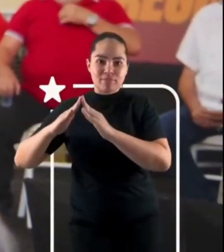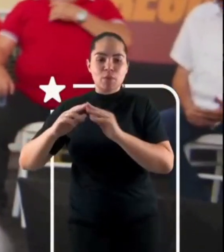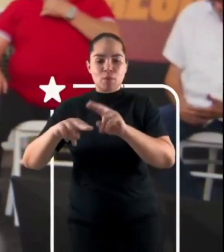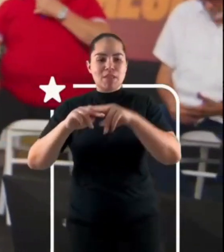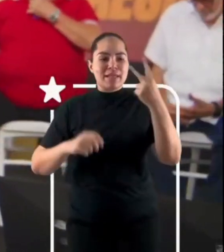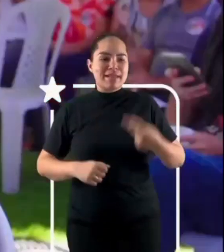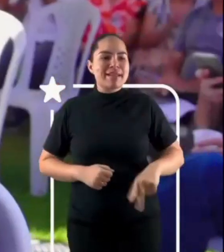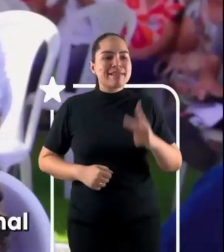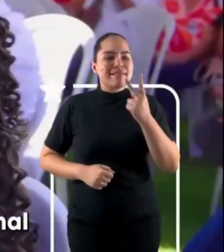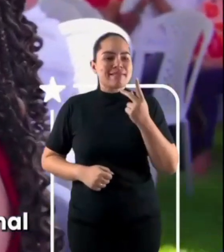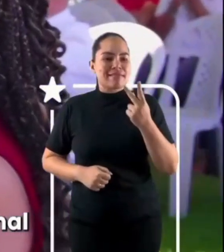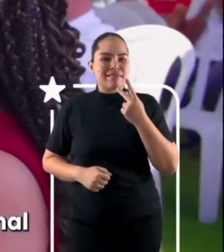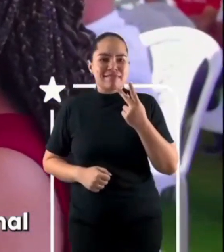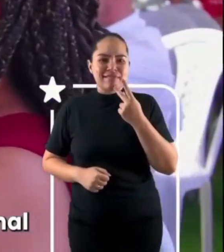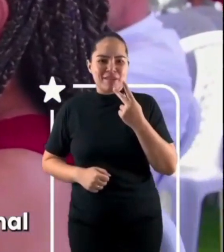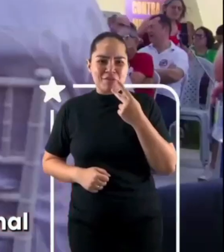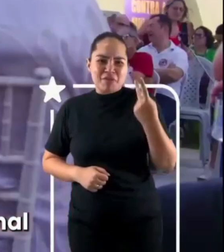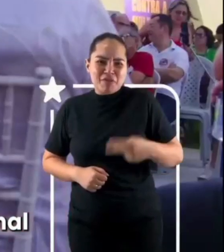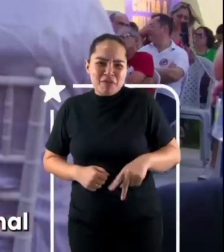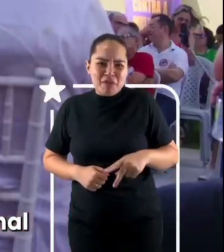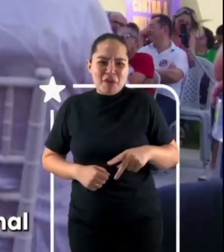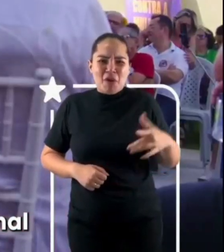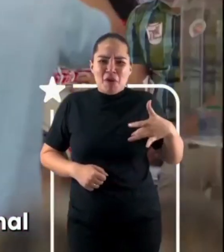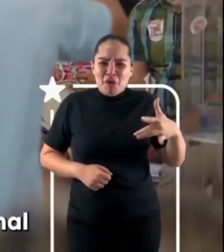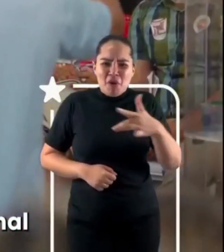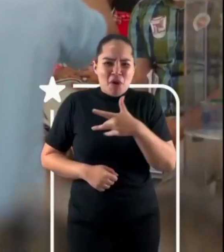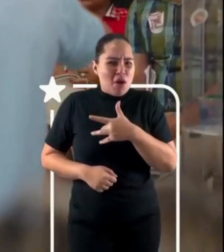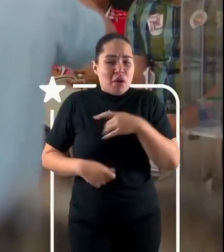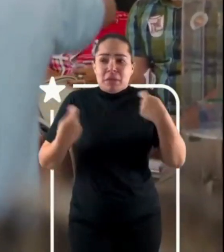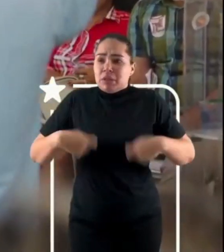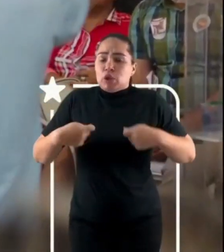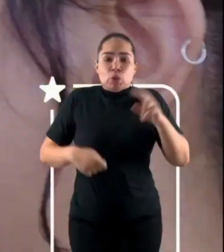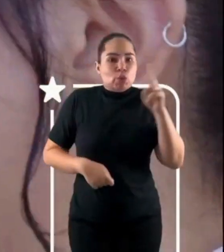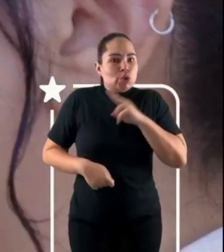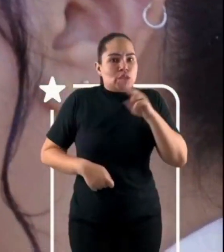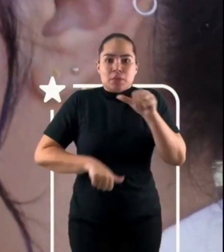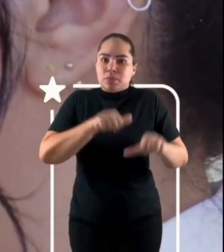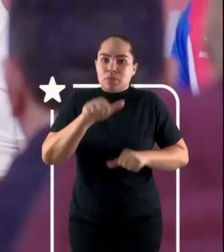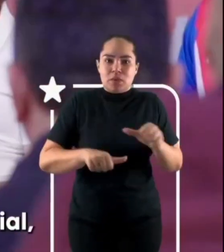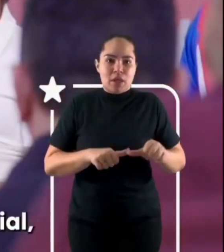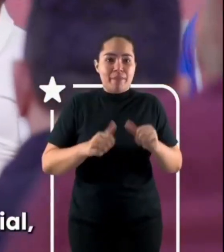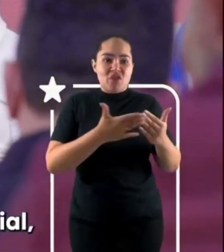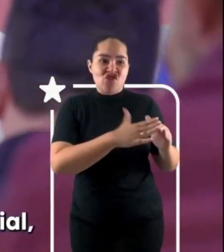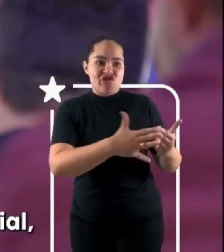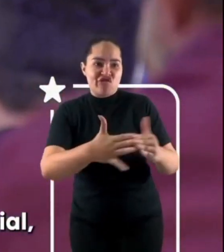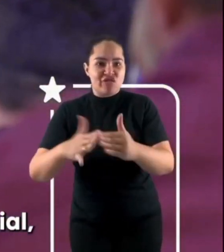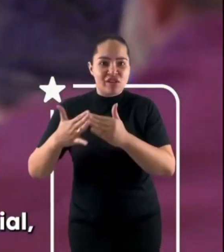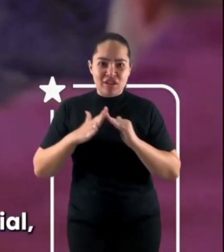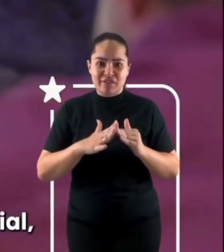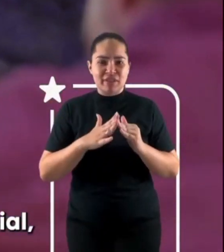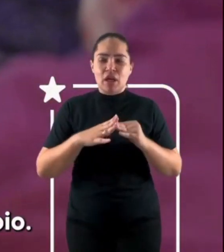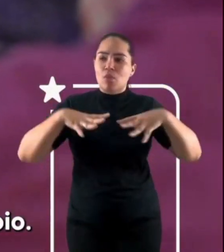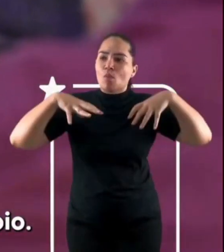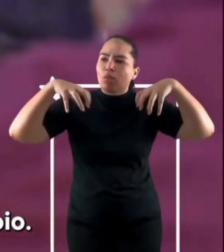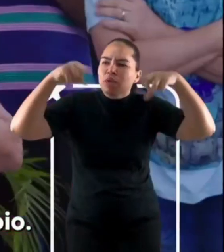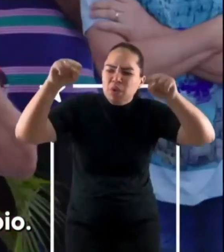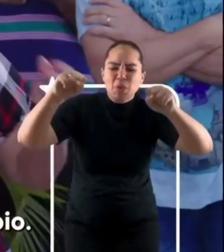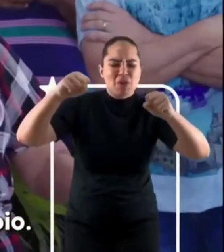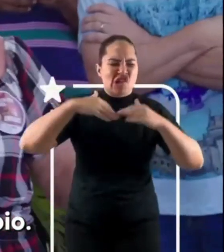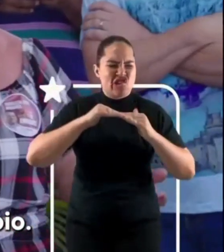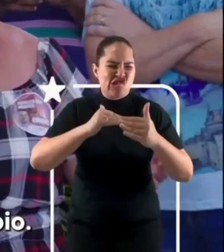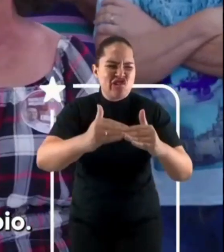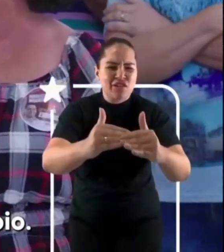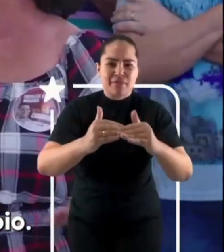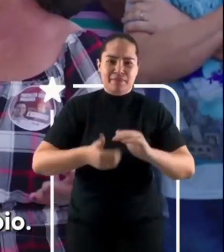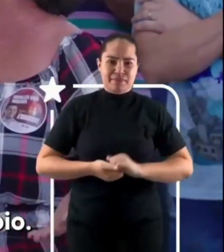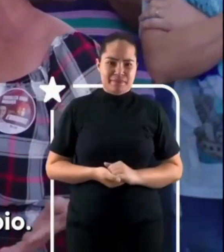socorro. As ruas das periferias estão mal iluminadas, esburacadas. E aí o empreendedorismo associado, a